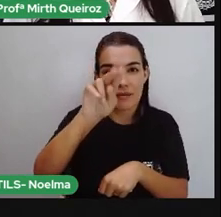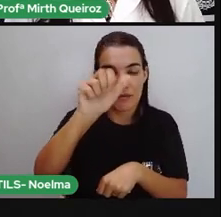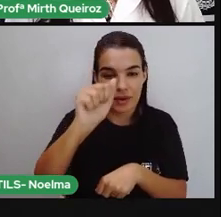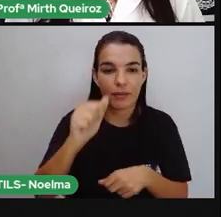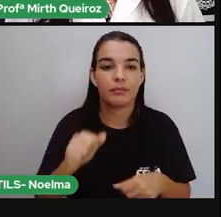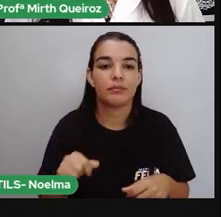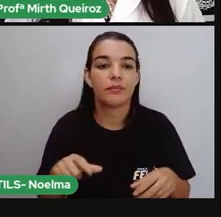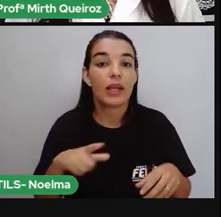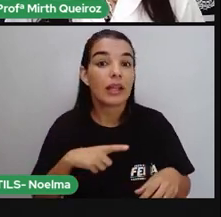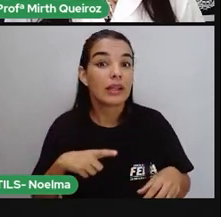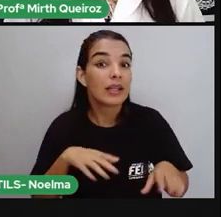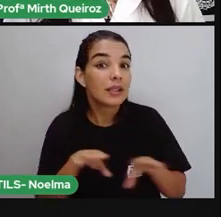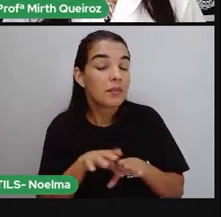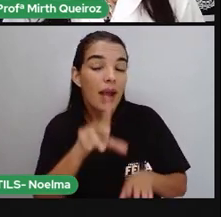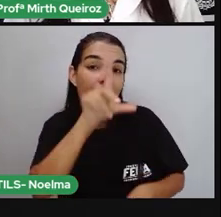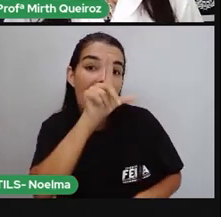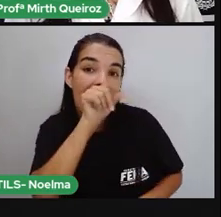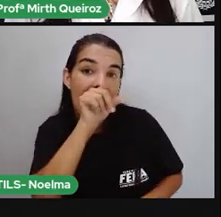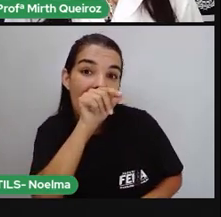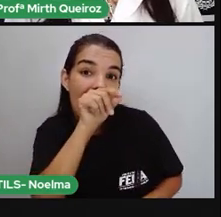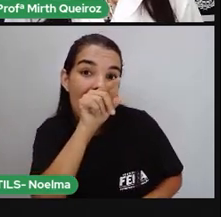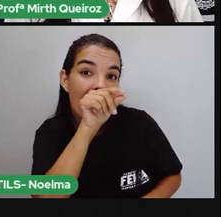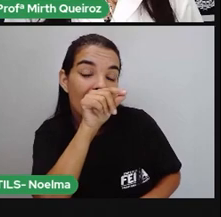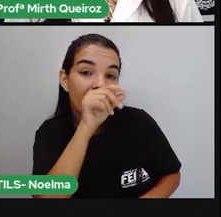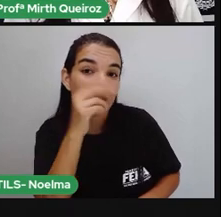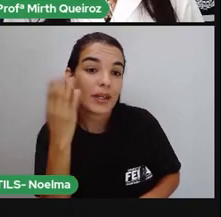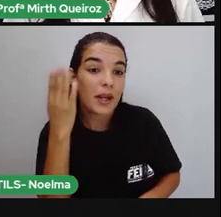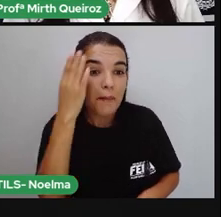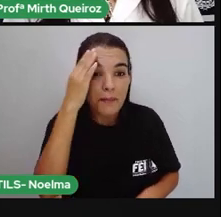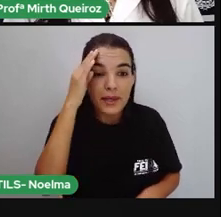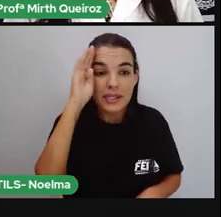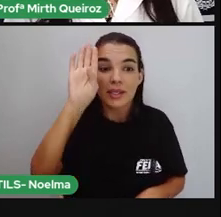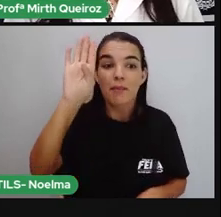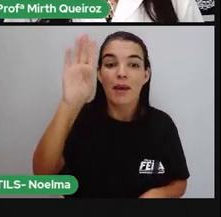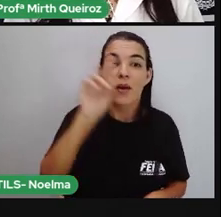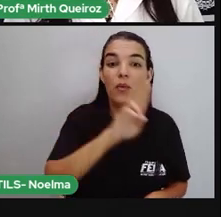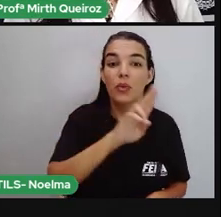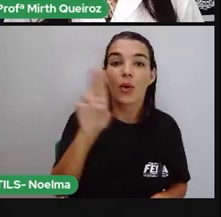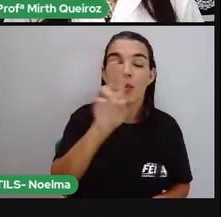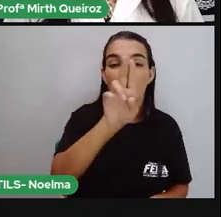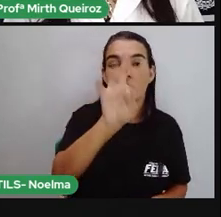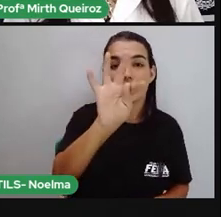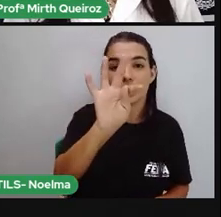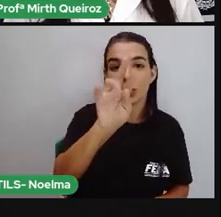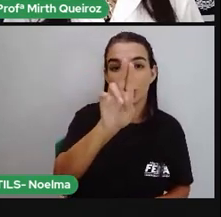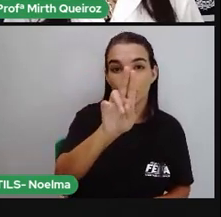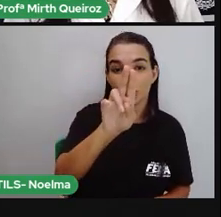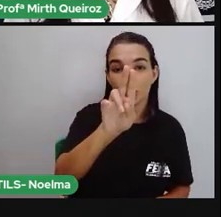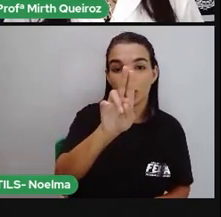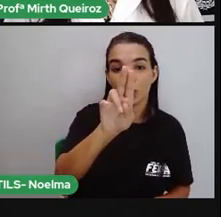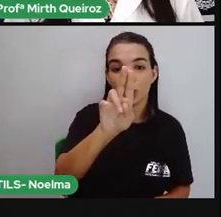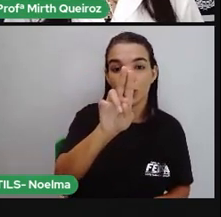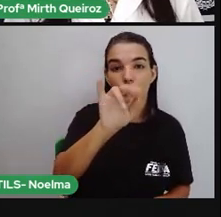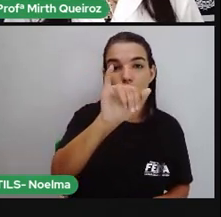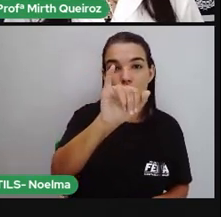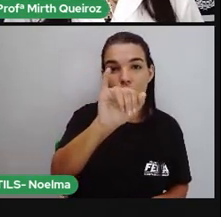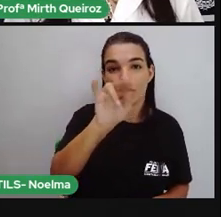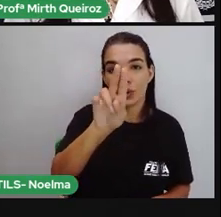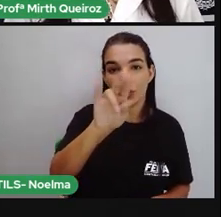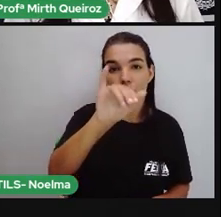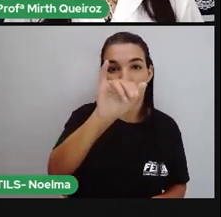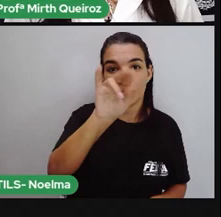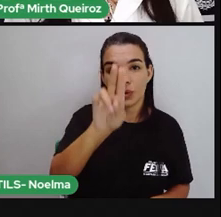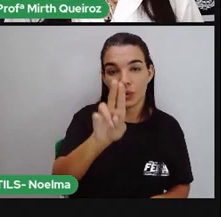observar esses pássaros? Vocês sabiam que na época da cheia, até 80% da